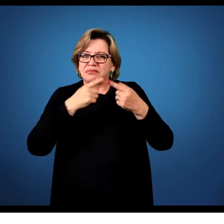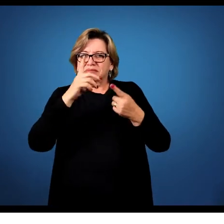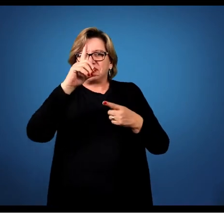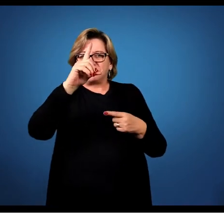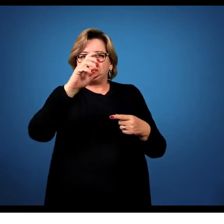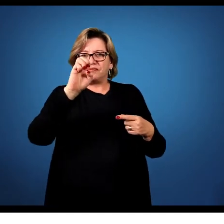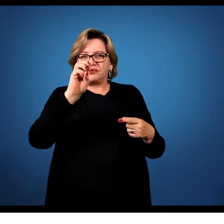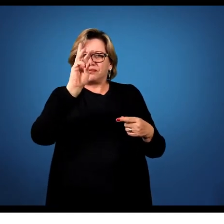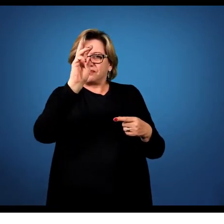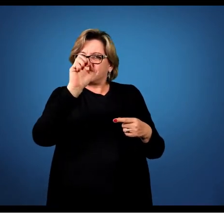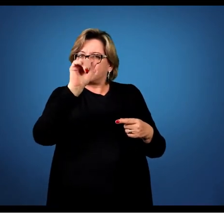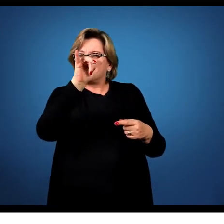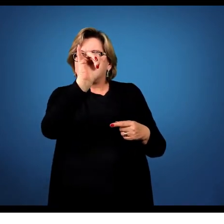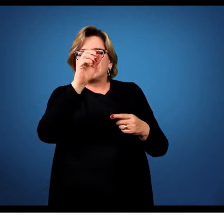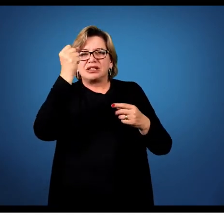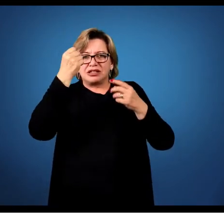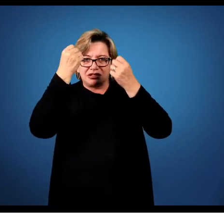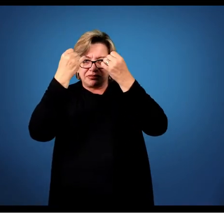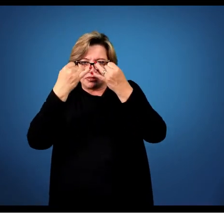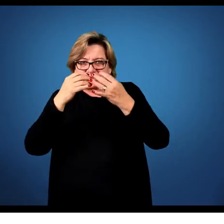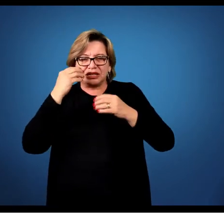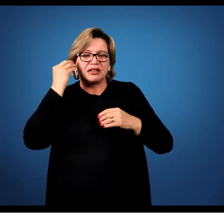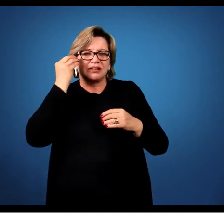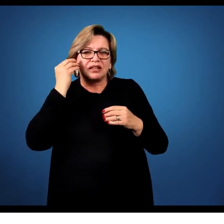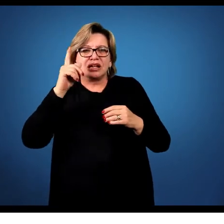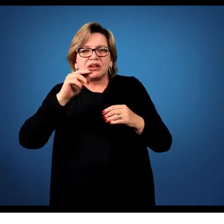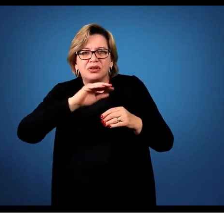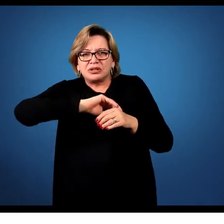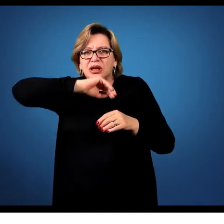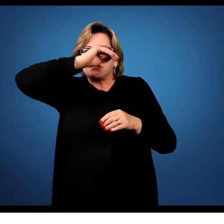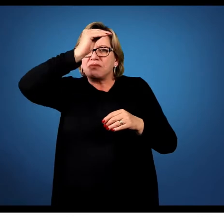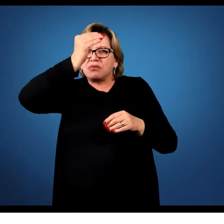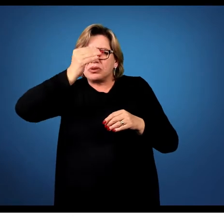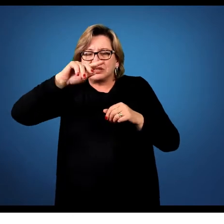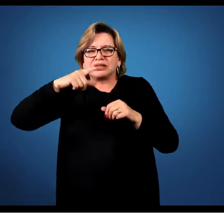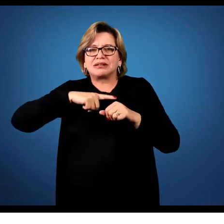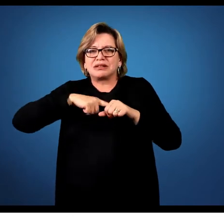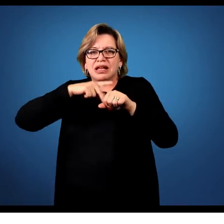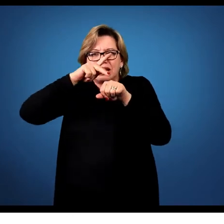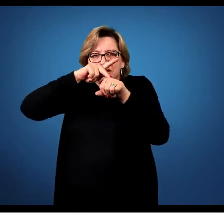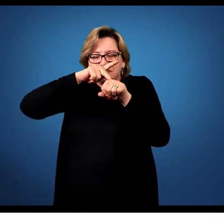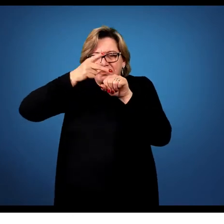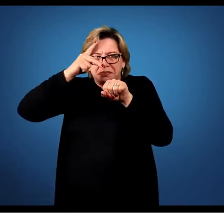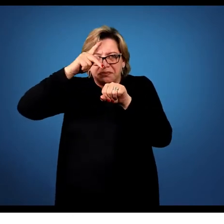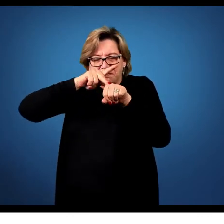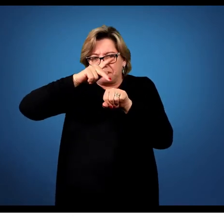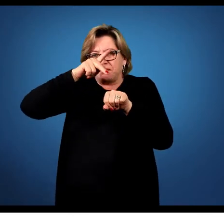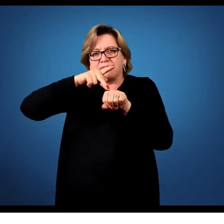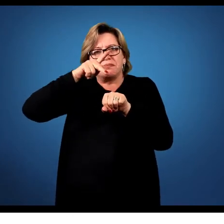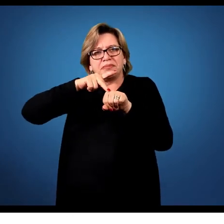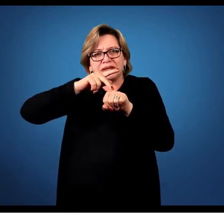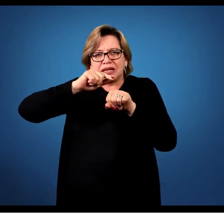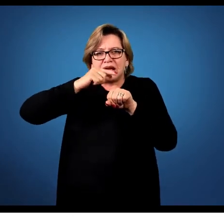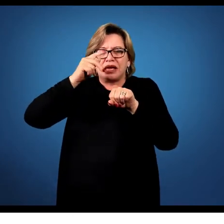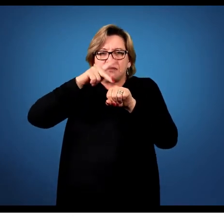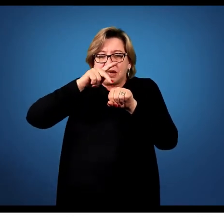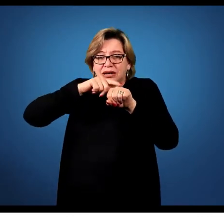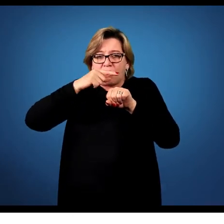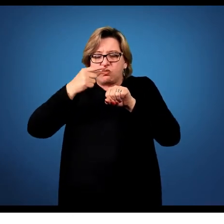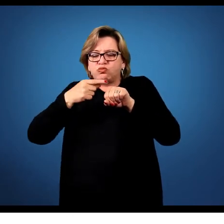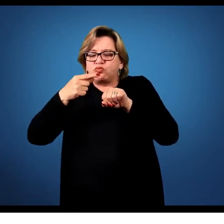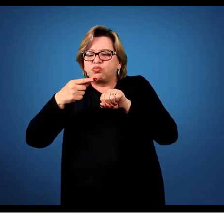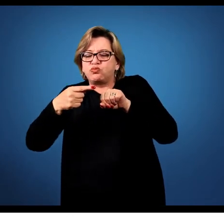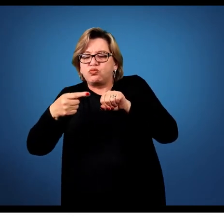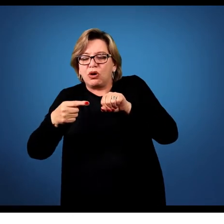eu tivesse uma pedra na montanha e essa pedra rola e ela chega a um ponto final. E não somente a